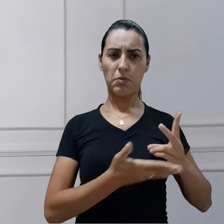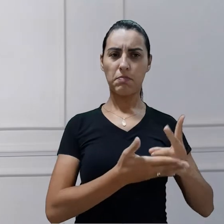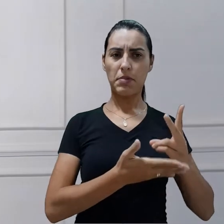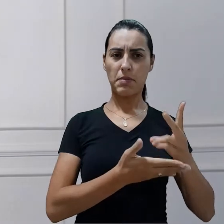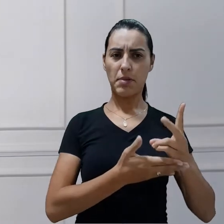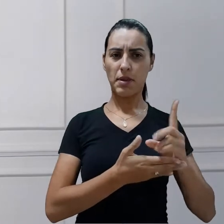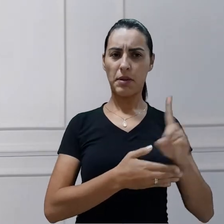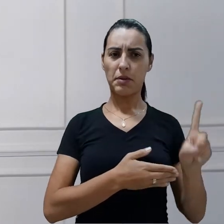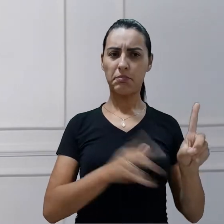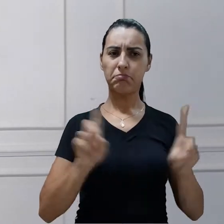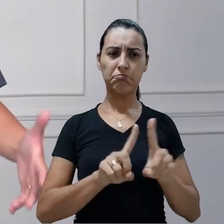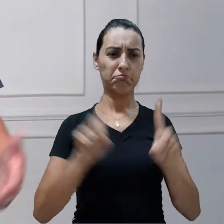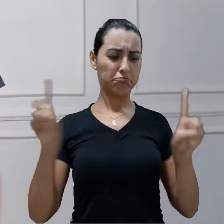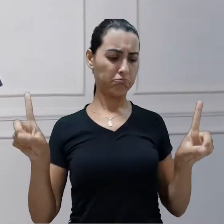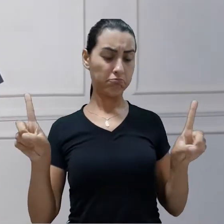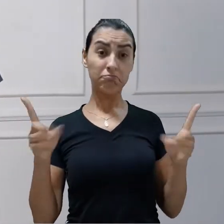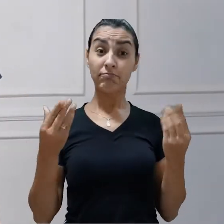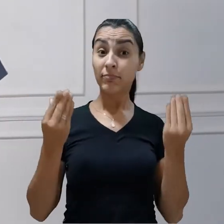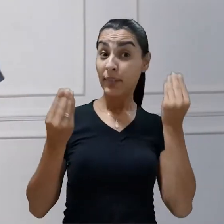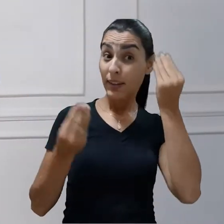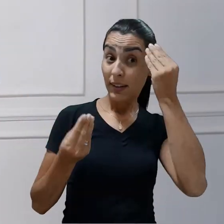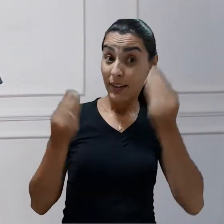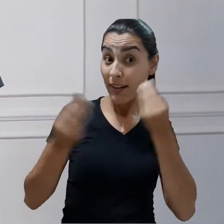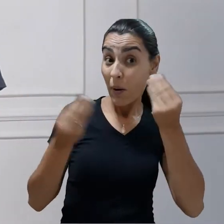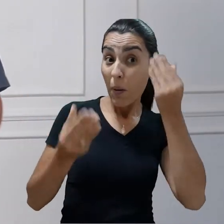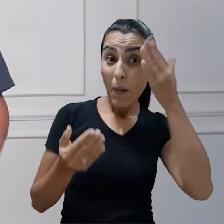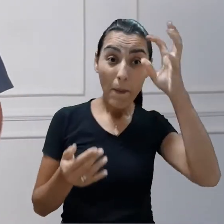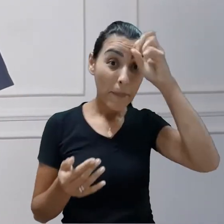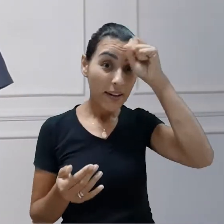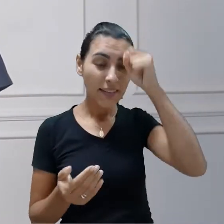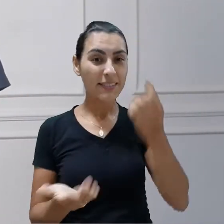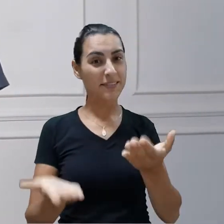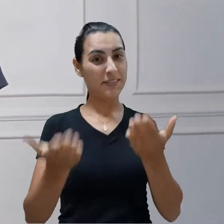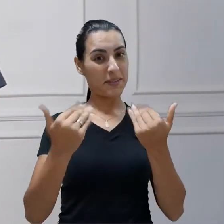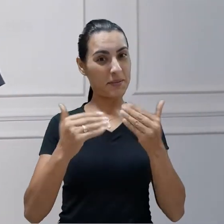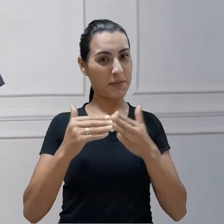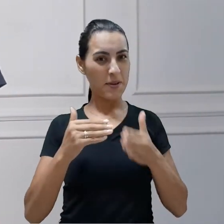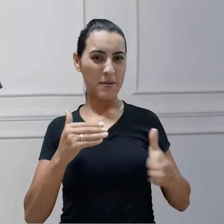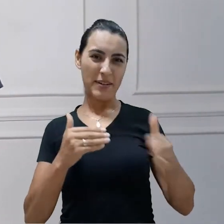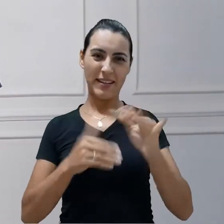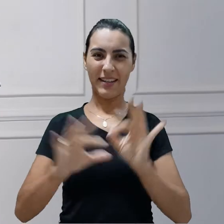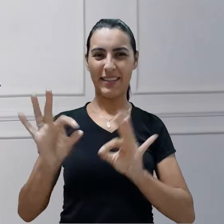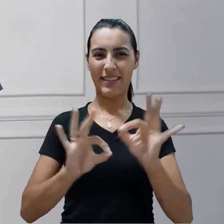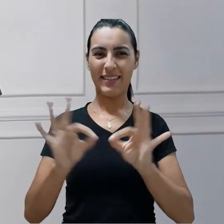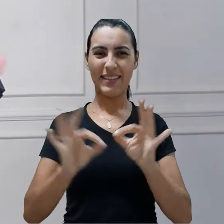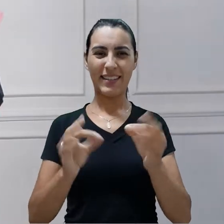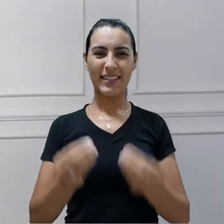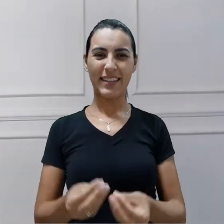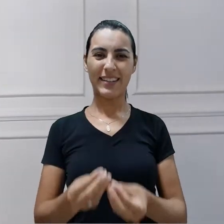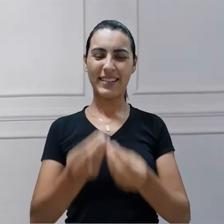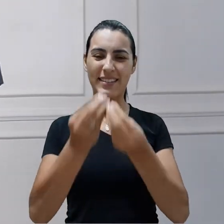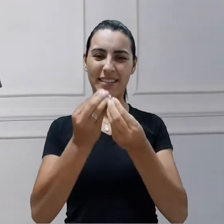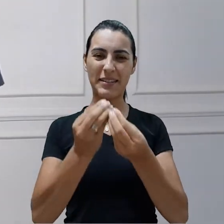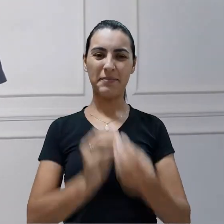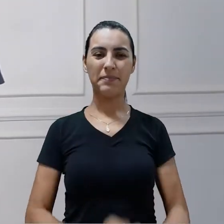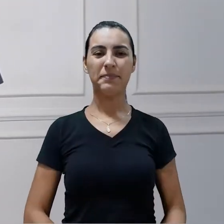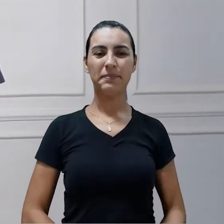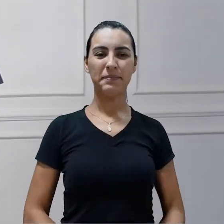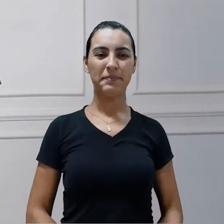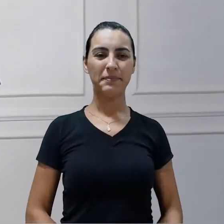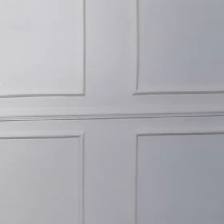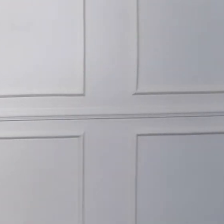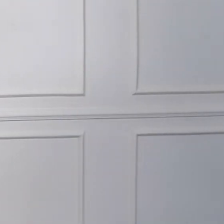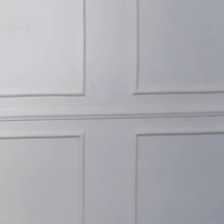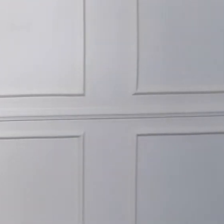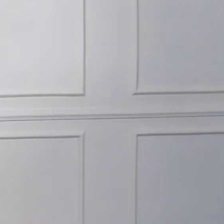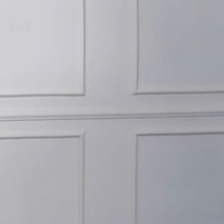diácono permanente? Você quer saber as respostas para essas perguntas? Então eu lhe convido, venha comigo por